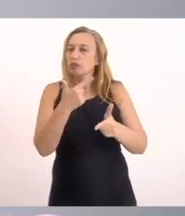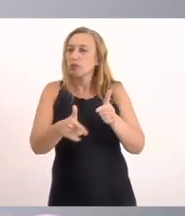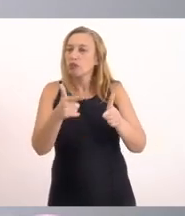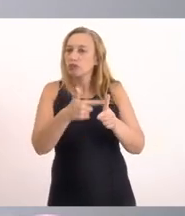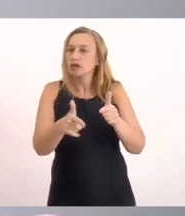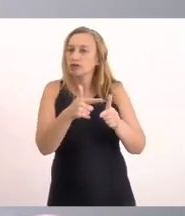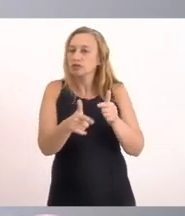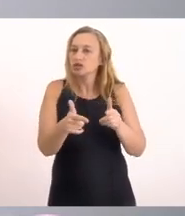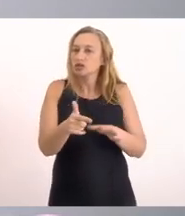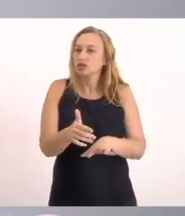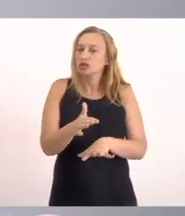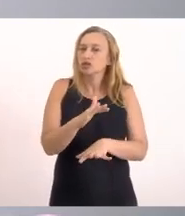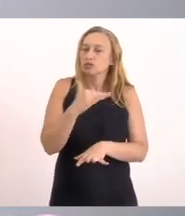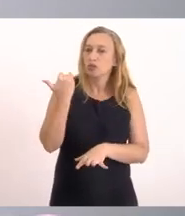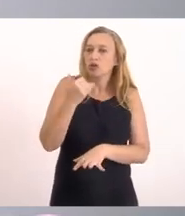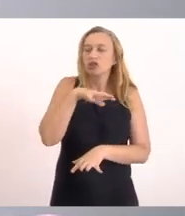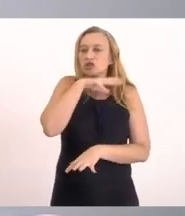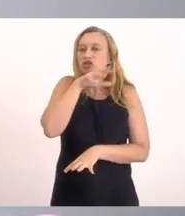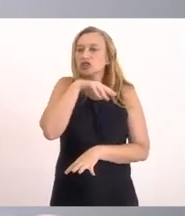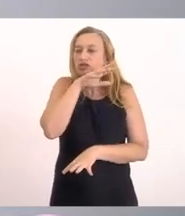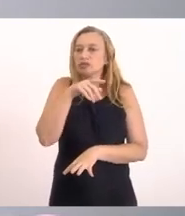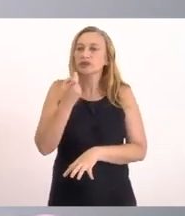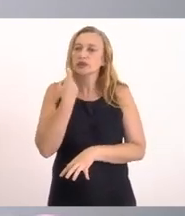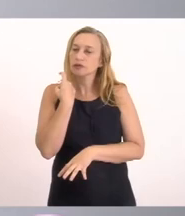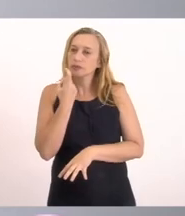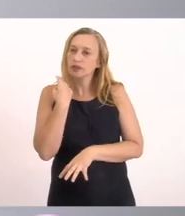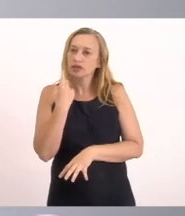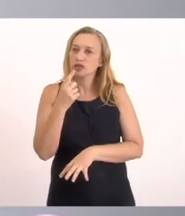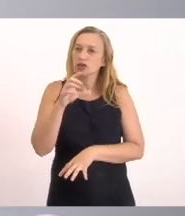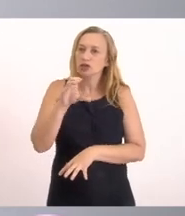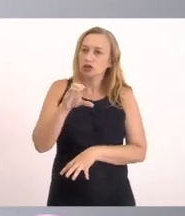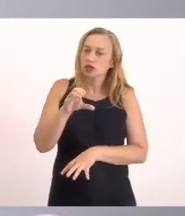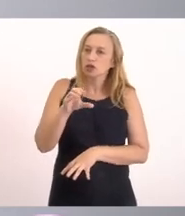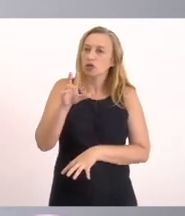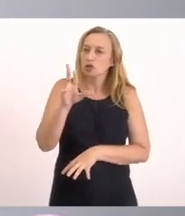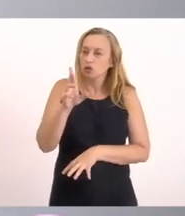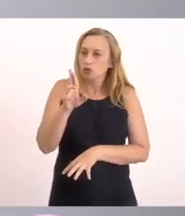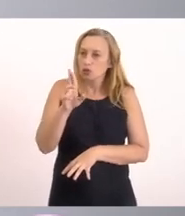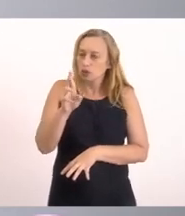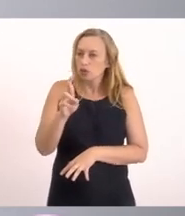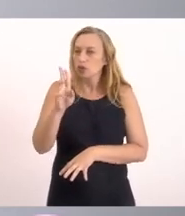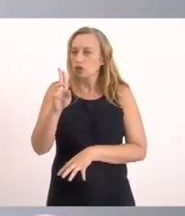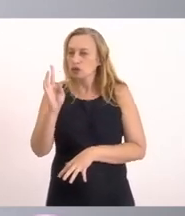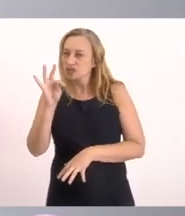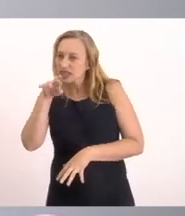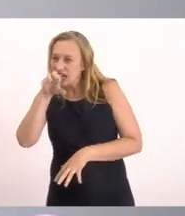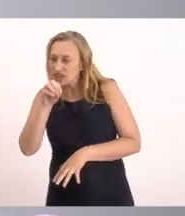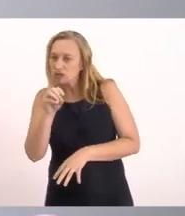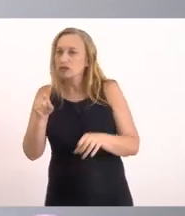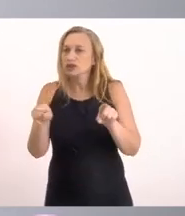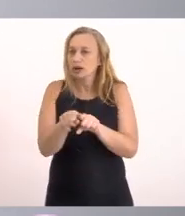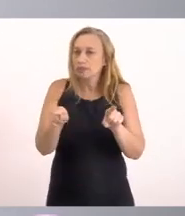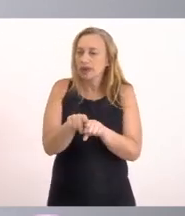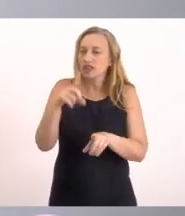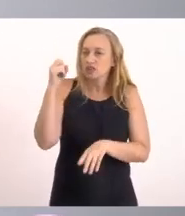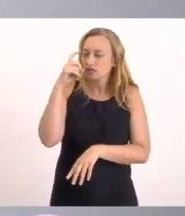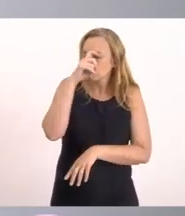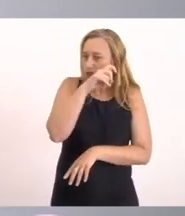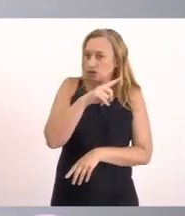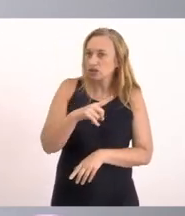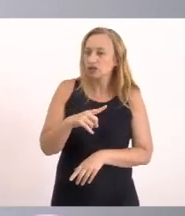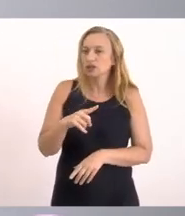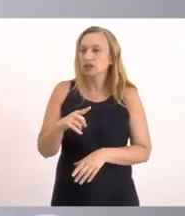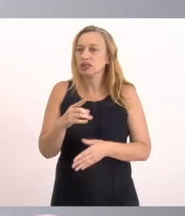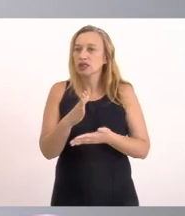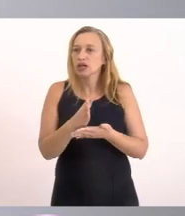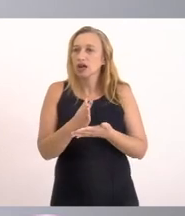mortandade De animais Peixes e crustáceos Da lagoa Dificultando assim Até mesmo A parte dos